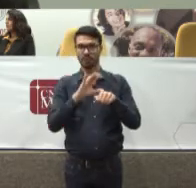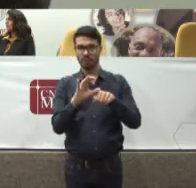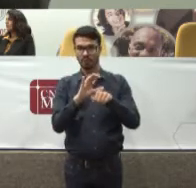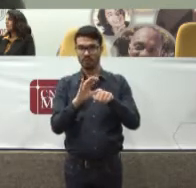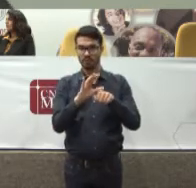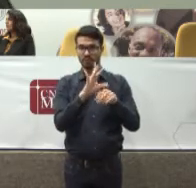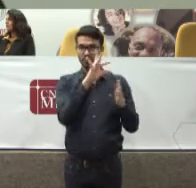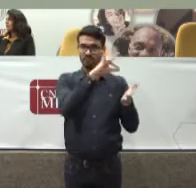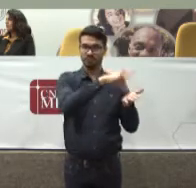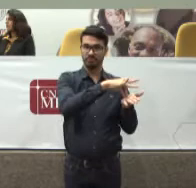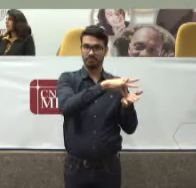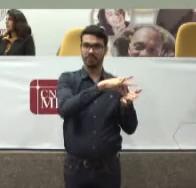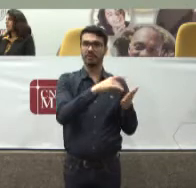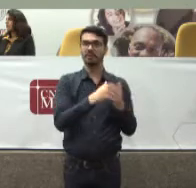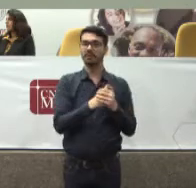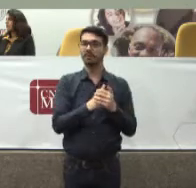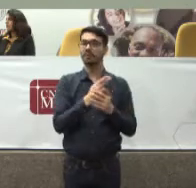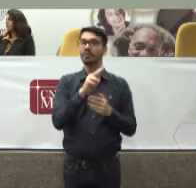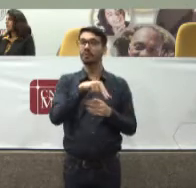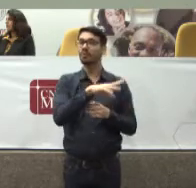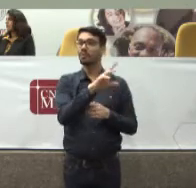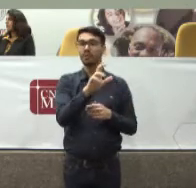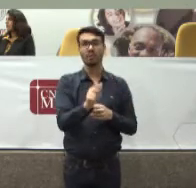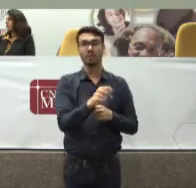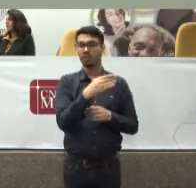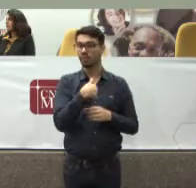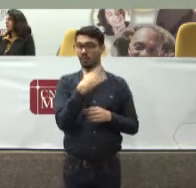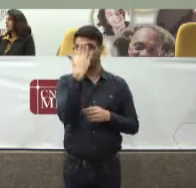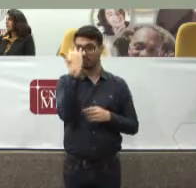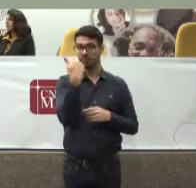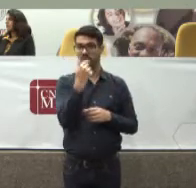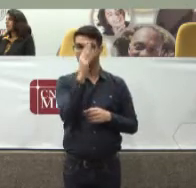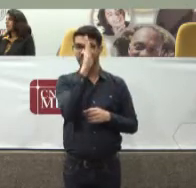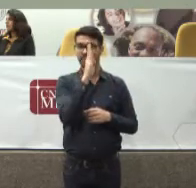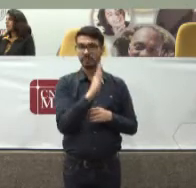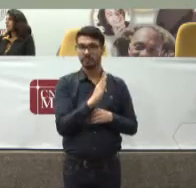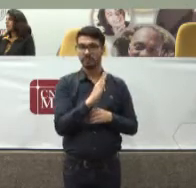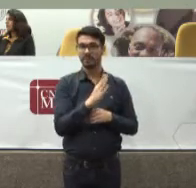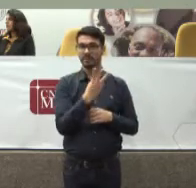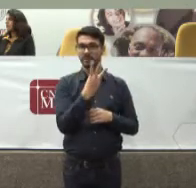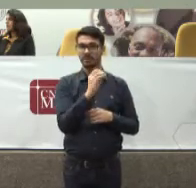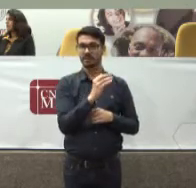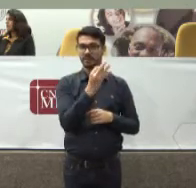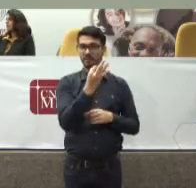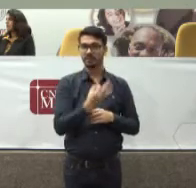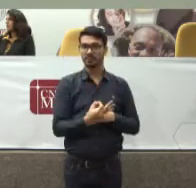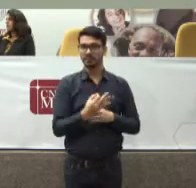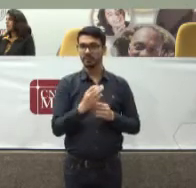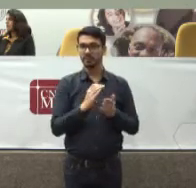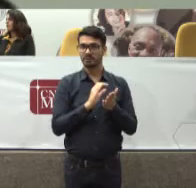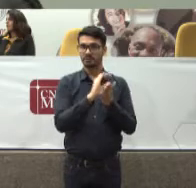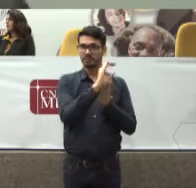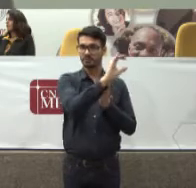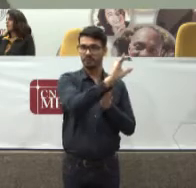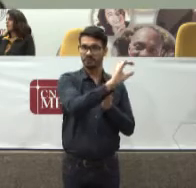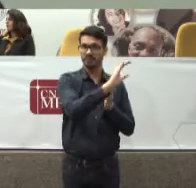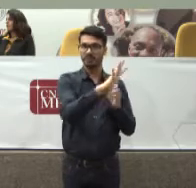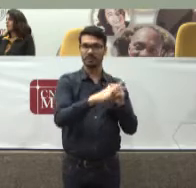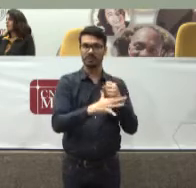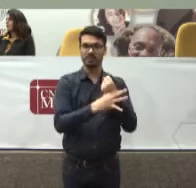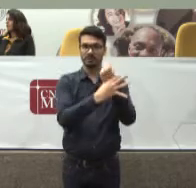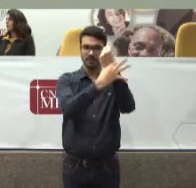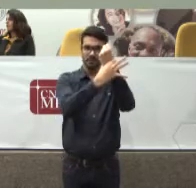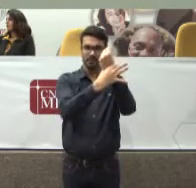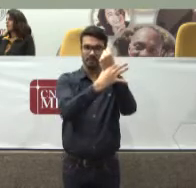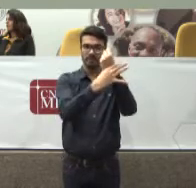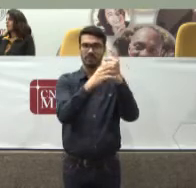Originária Nós nunca Tomamos conhecimento Que o Brasil Investiu 30% Do seu orçamento Na Seguridade Social